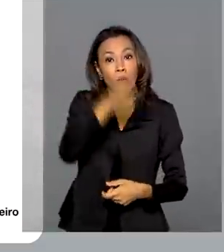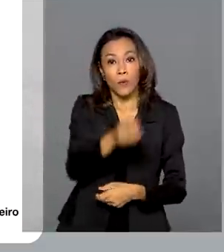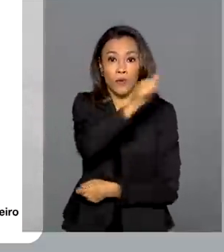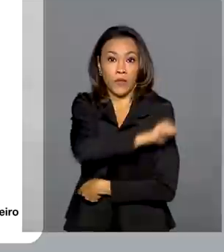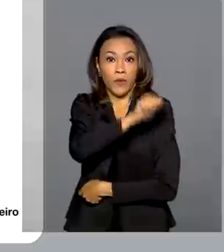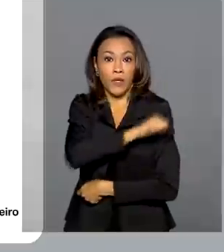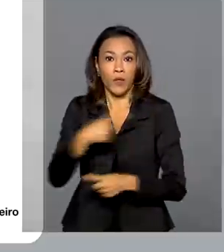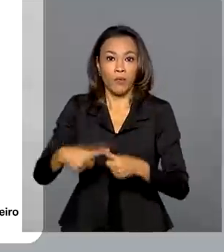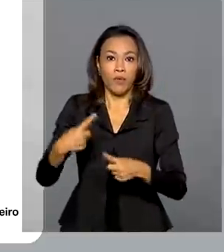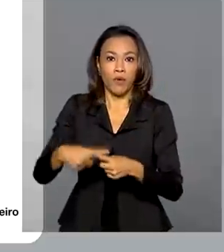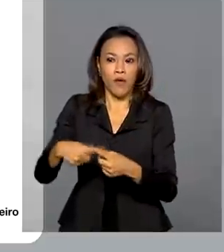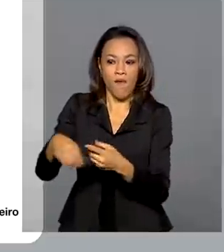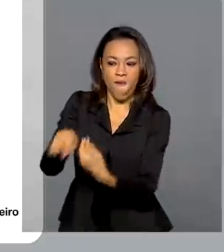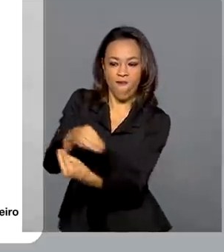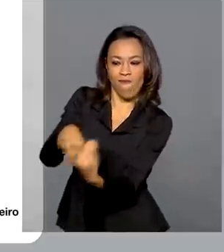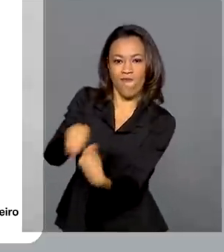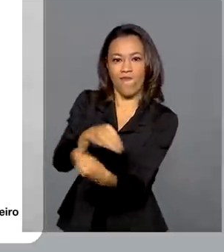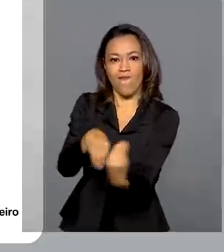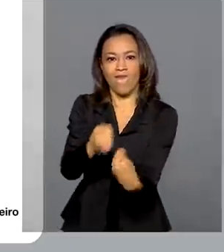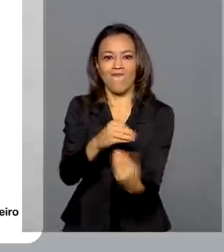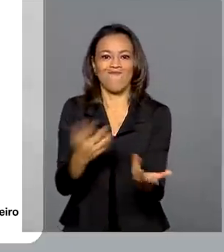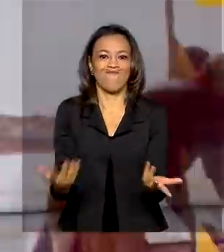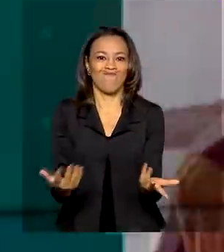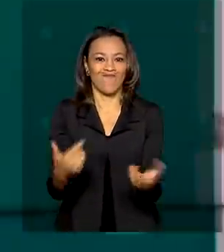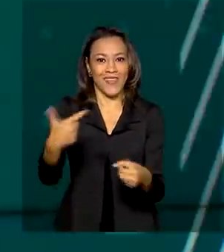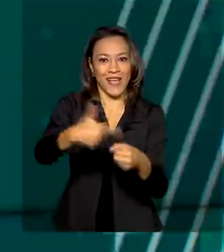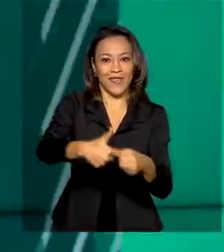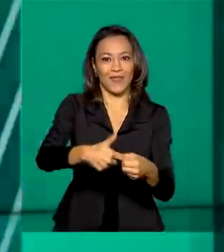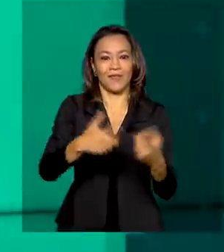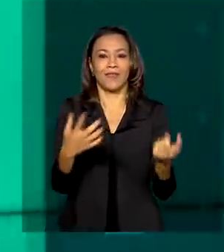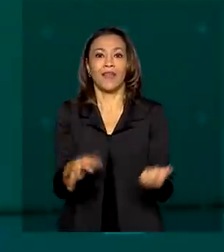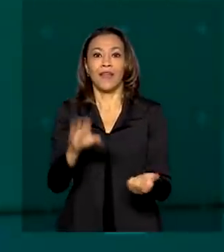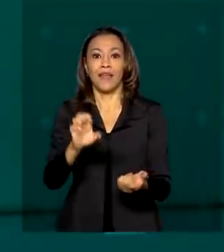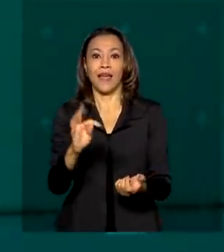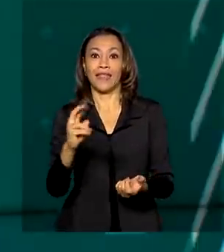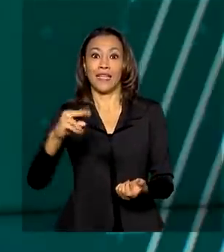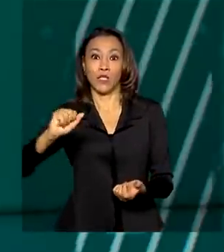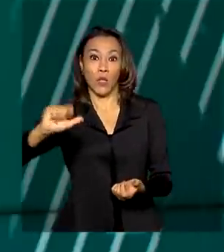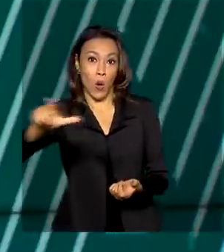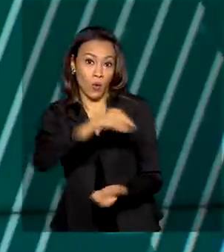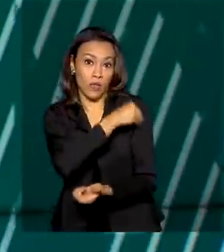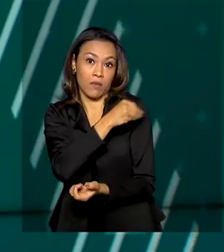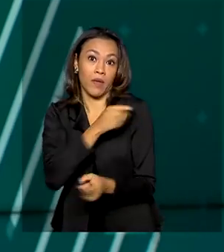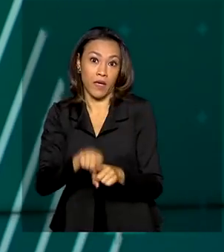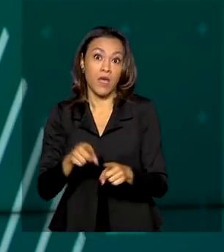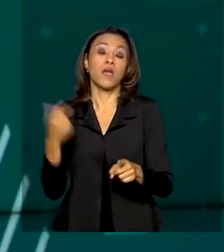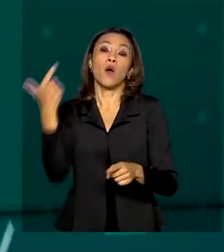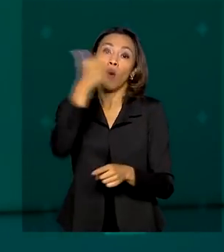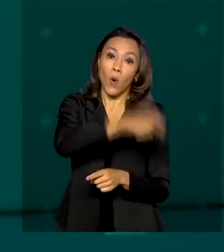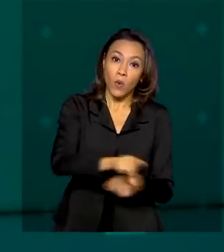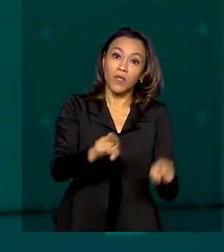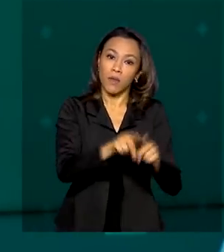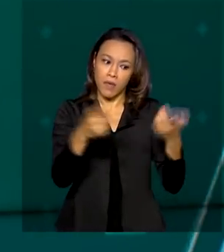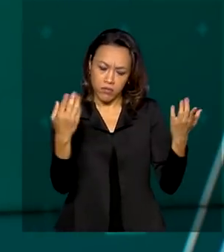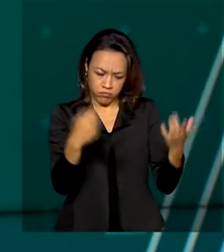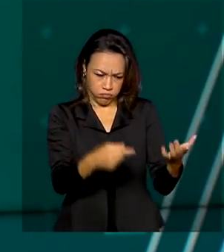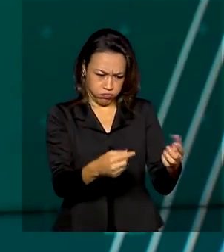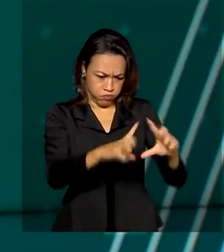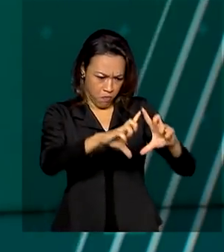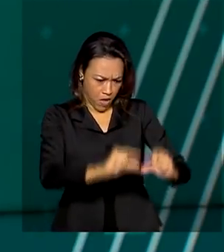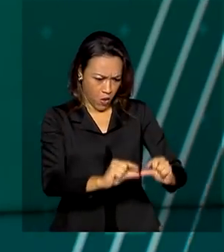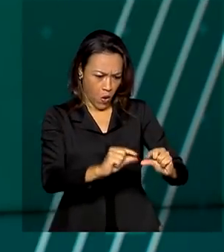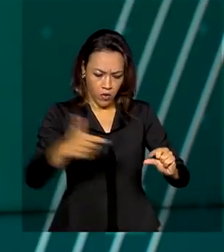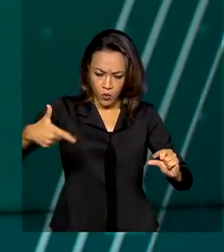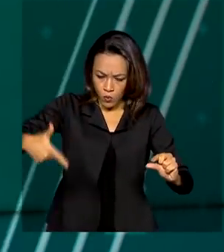adulterar gasolina e etanol. Em Belo Horizonte, uma bomba de etanol também foi interditada porque fornecia volume inferior